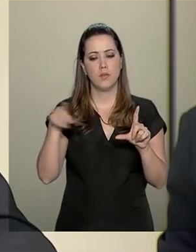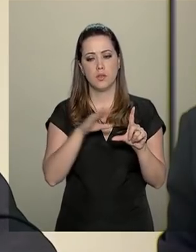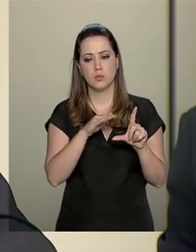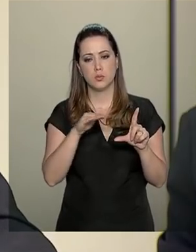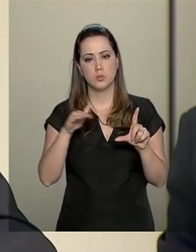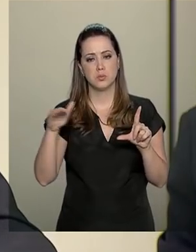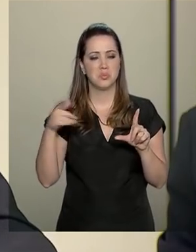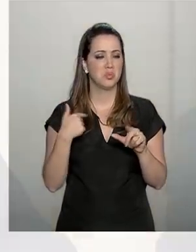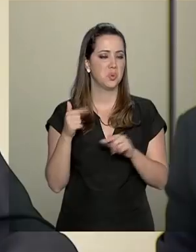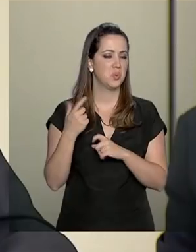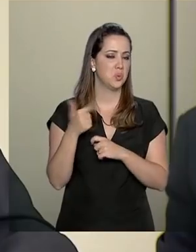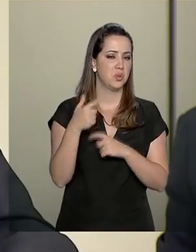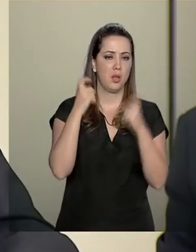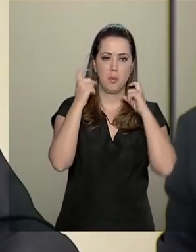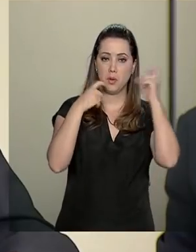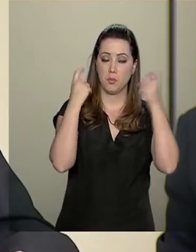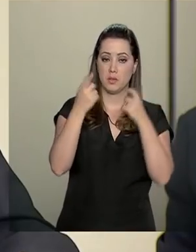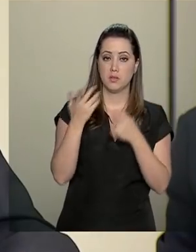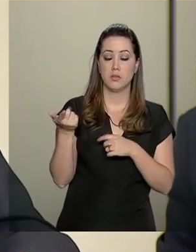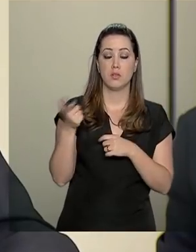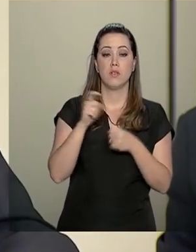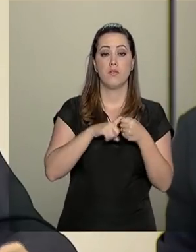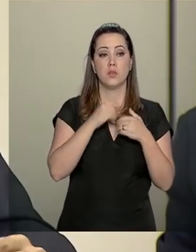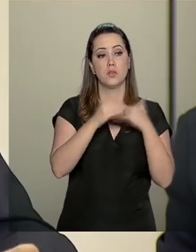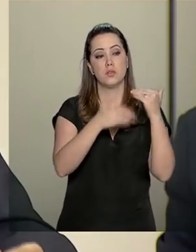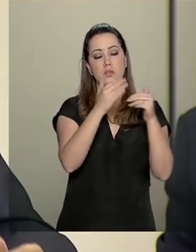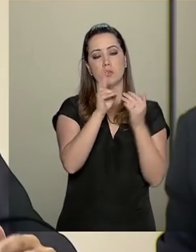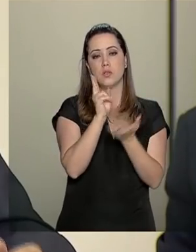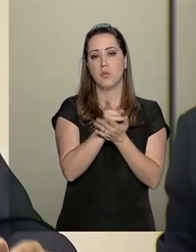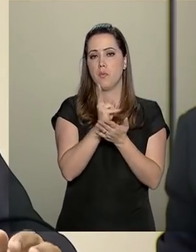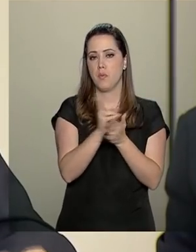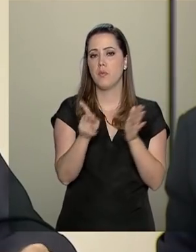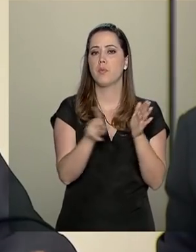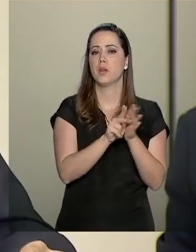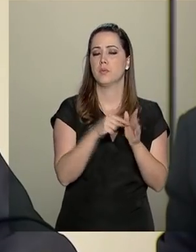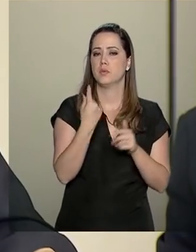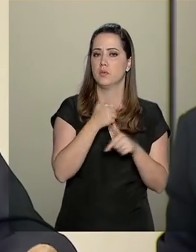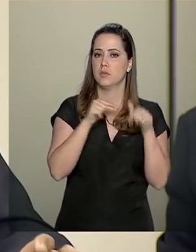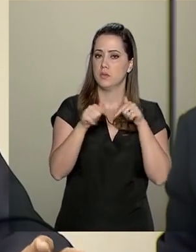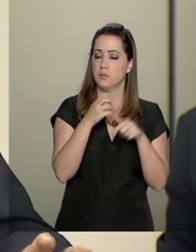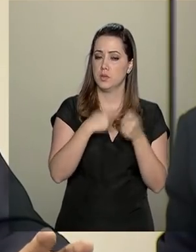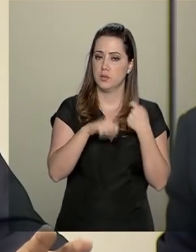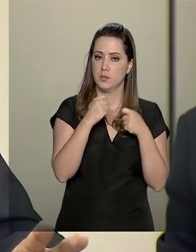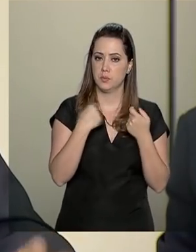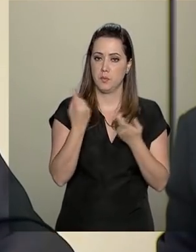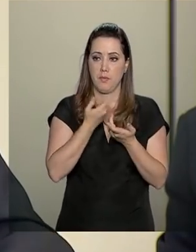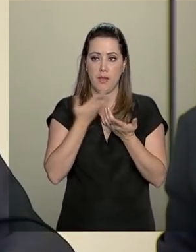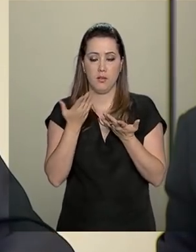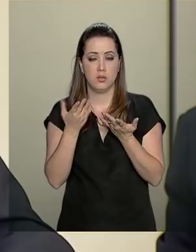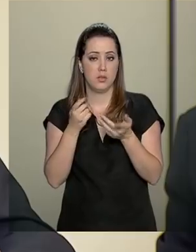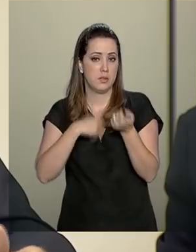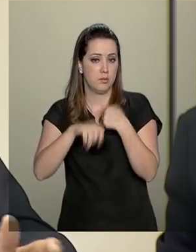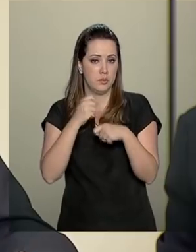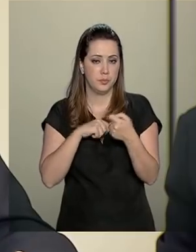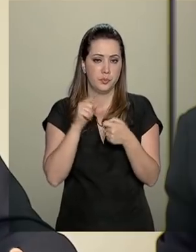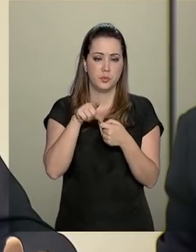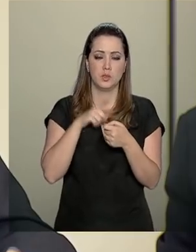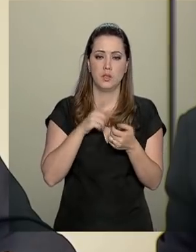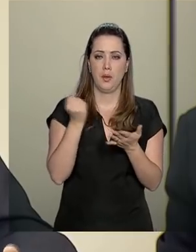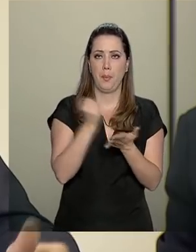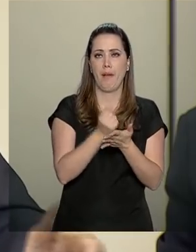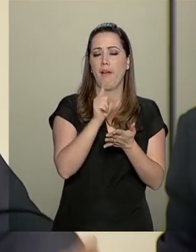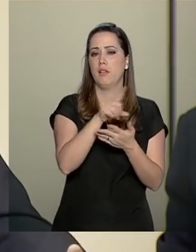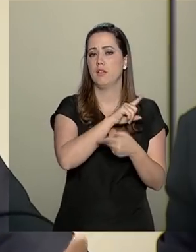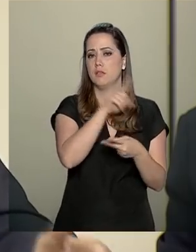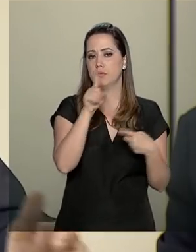isso para nós não é uma preocupação. O ritmo da retomada segue as características da nossa atividade econômica. A nossa atividade econômica é marcada, por